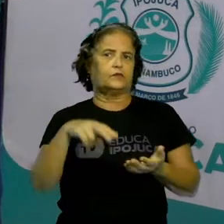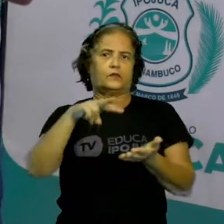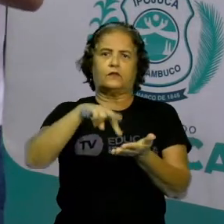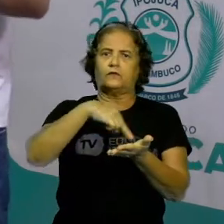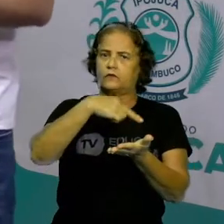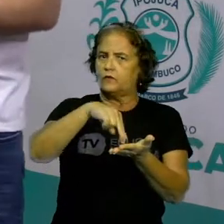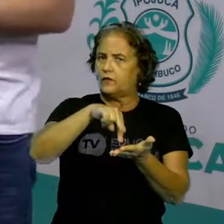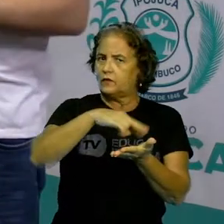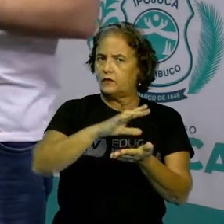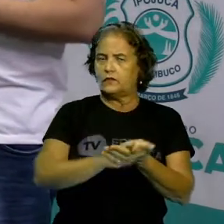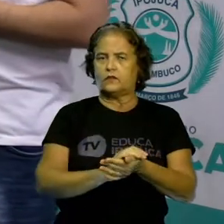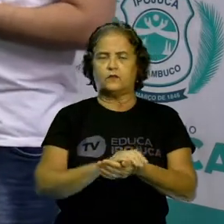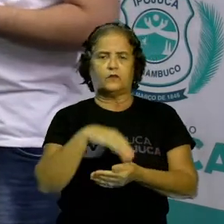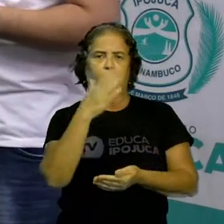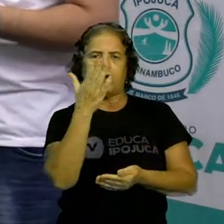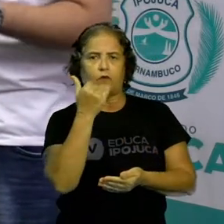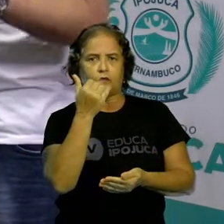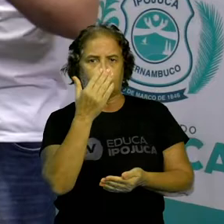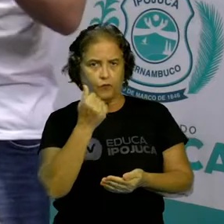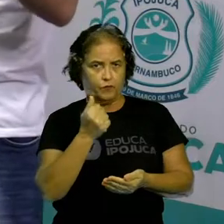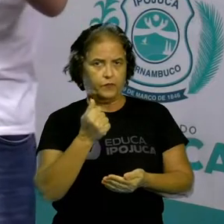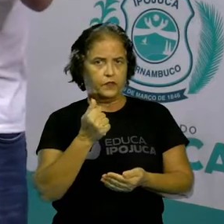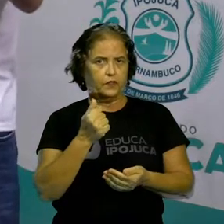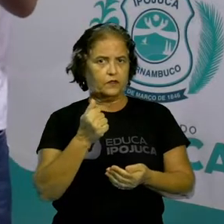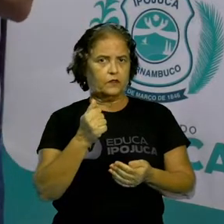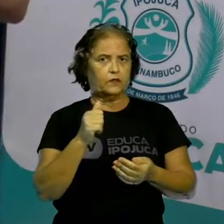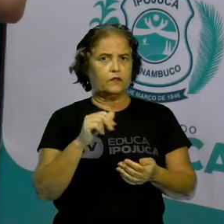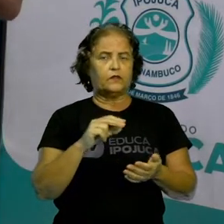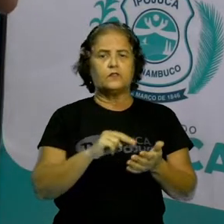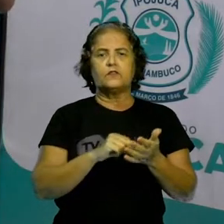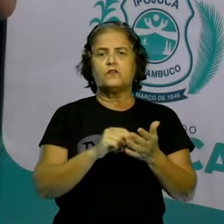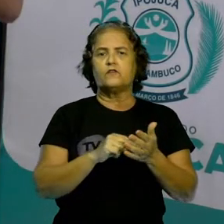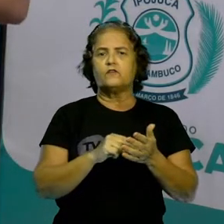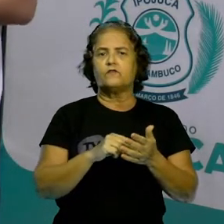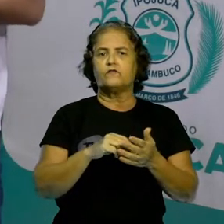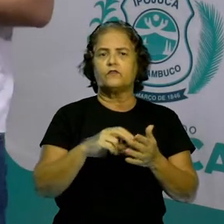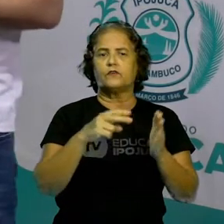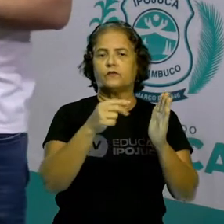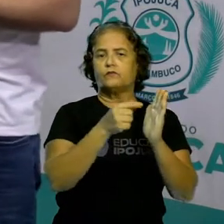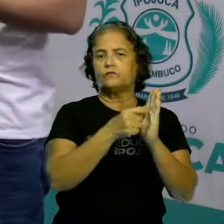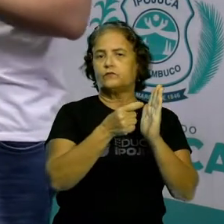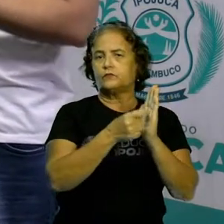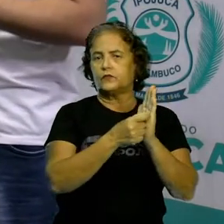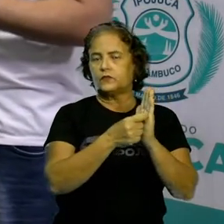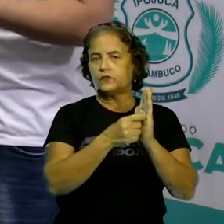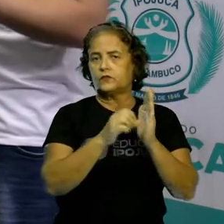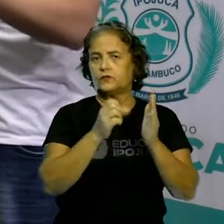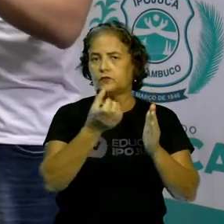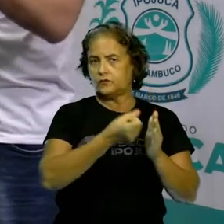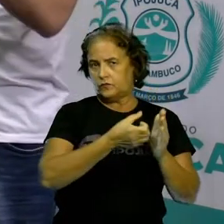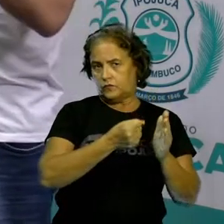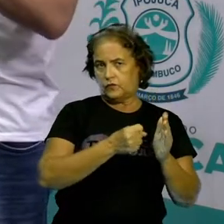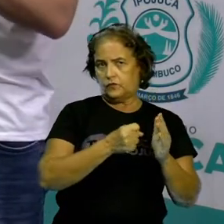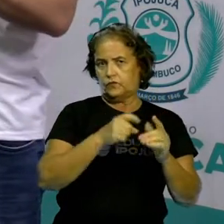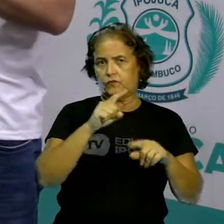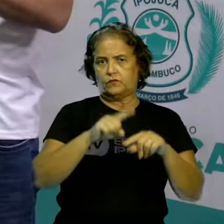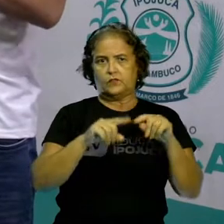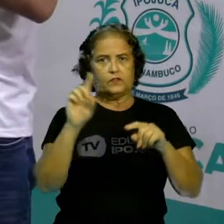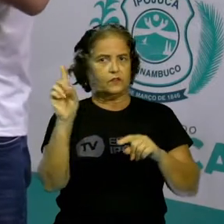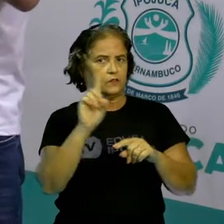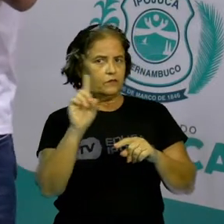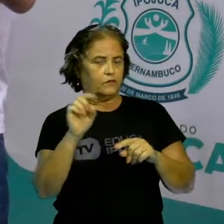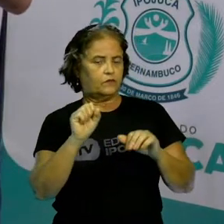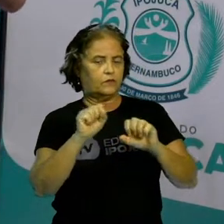Tudo isso também pode ser considerado como um patrimônio imaterial daquela sociedade. Então